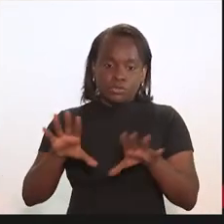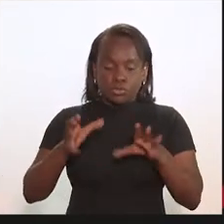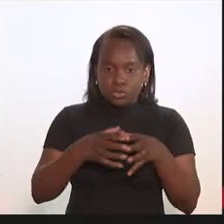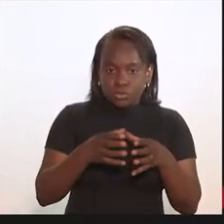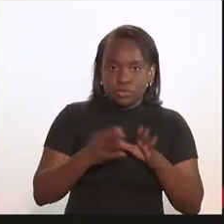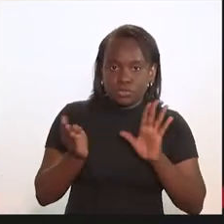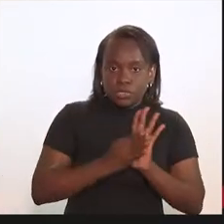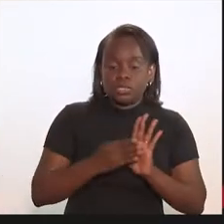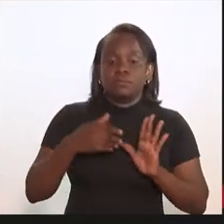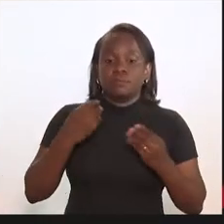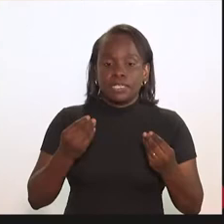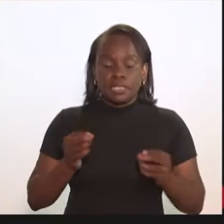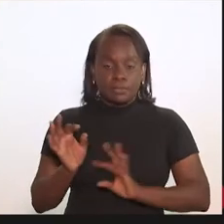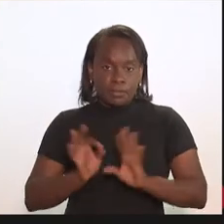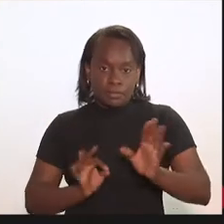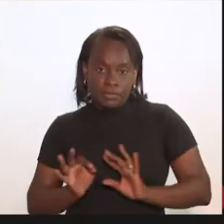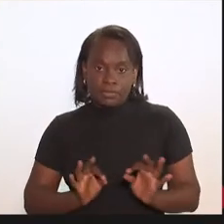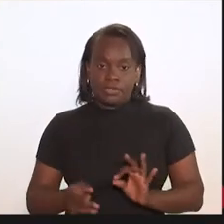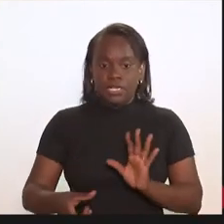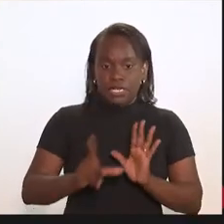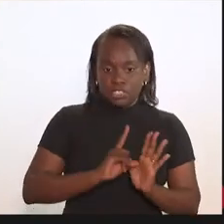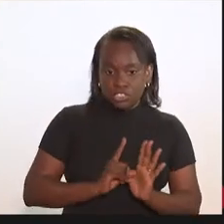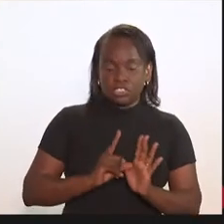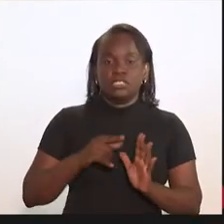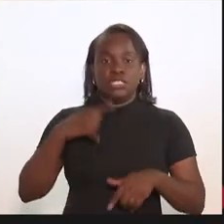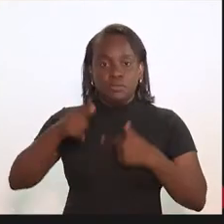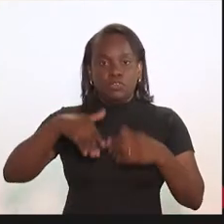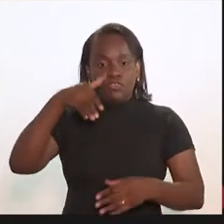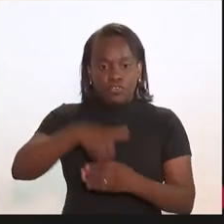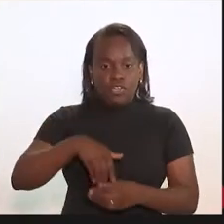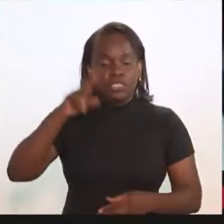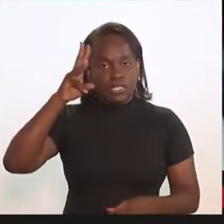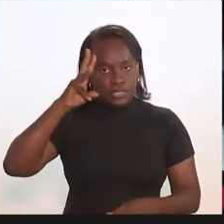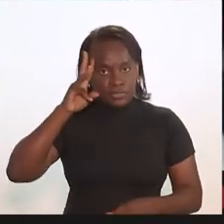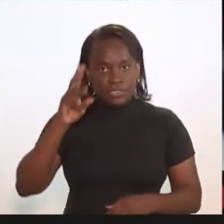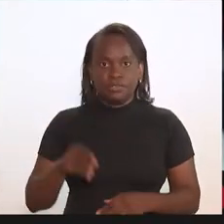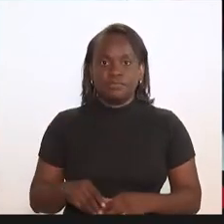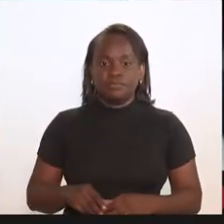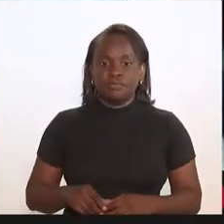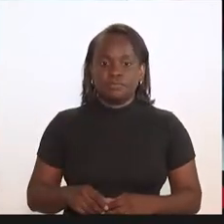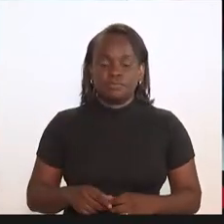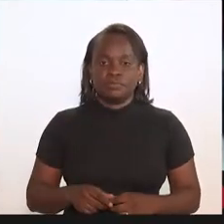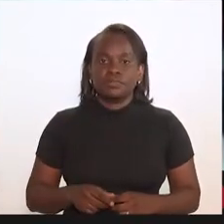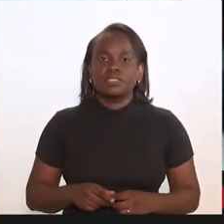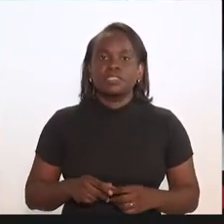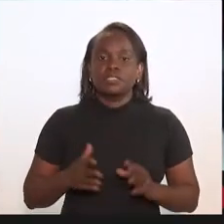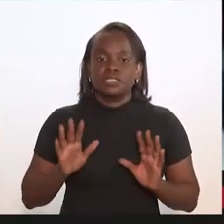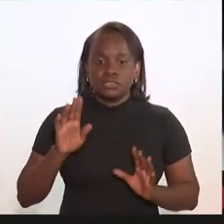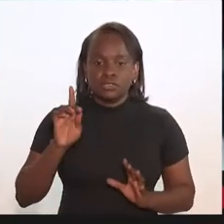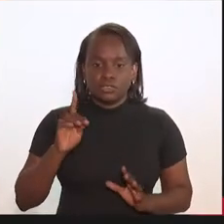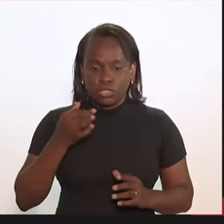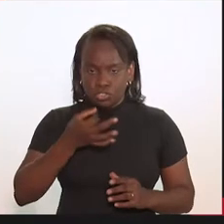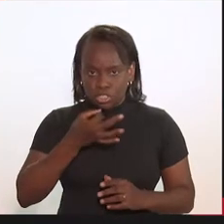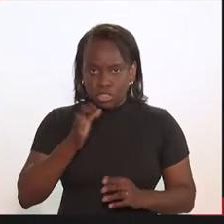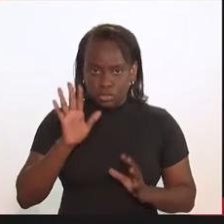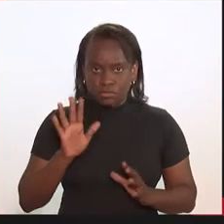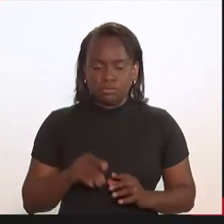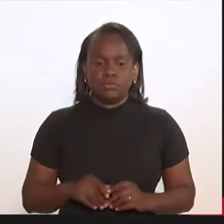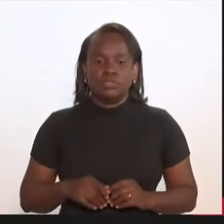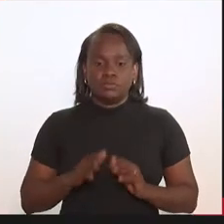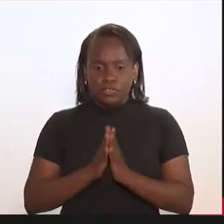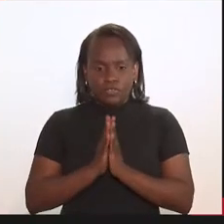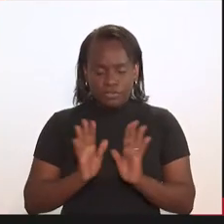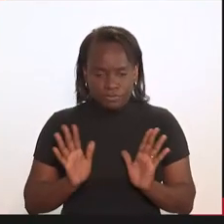do grupo, para que a gente construa, então, esse planejamento prévio a ser votado na terça-feira. Eu queria dar uma sugestão... Desculpe,